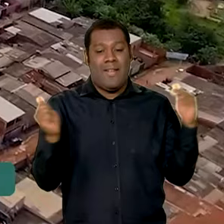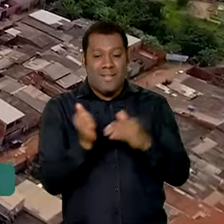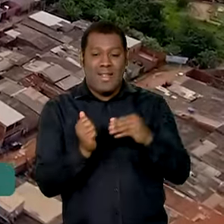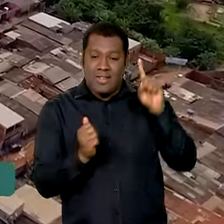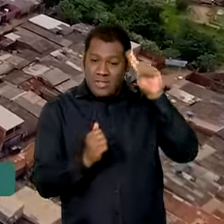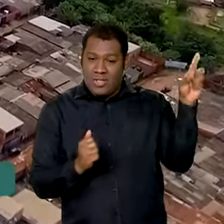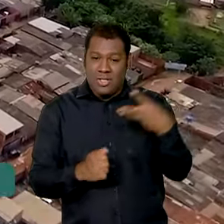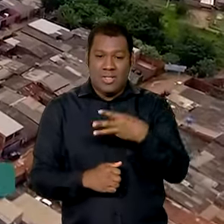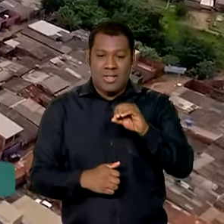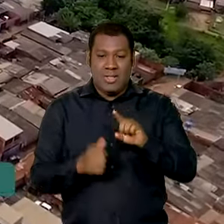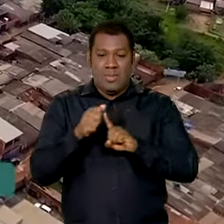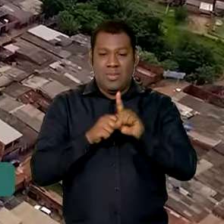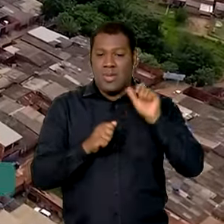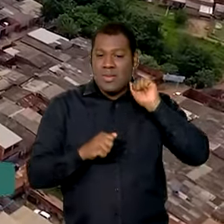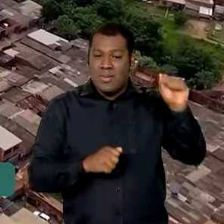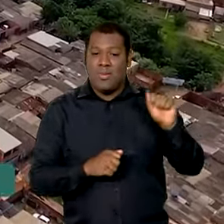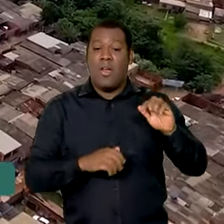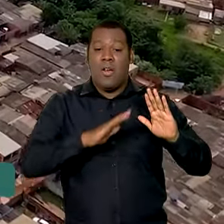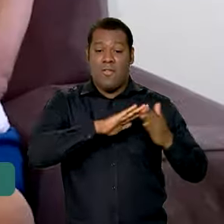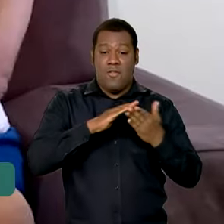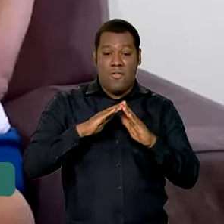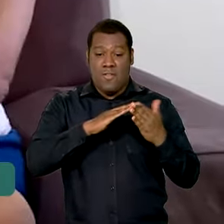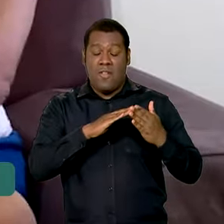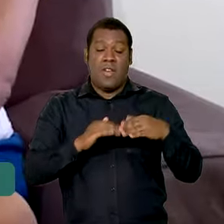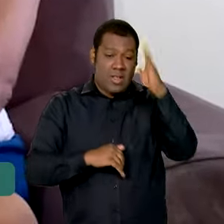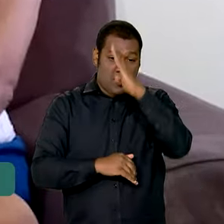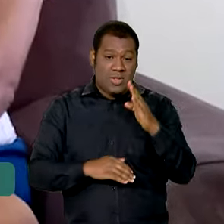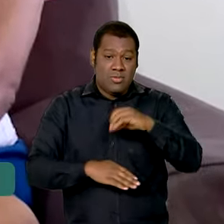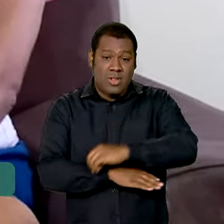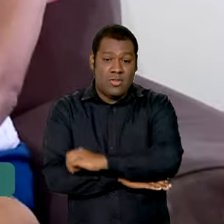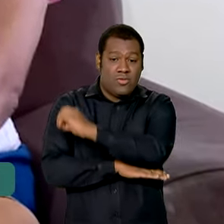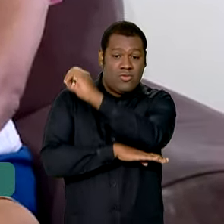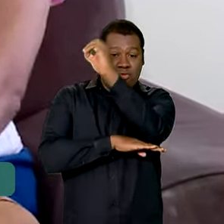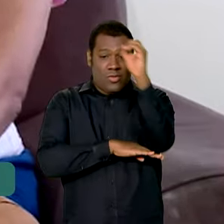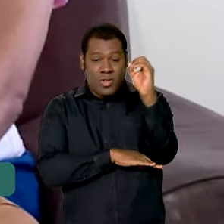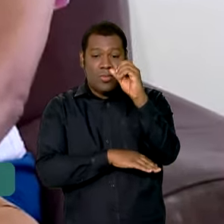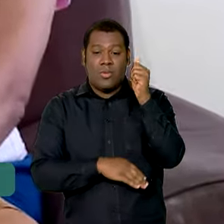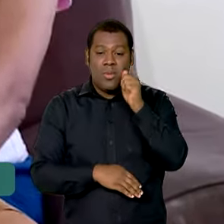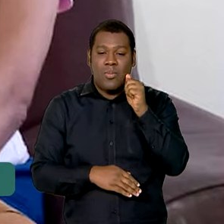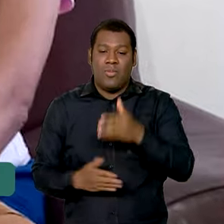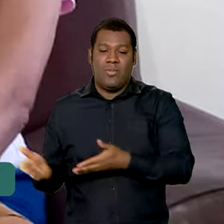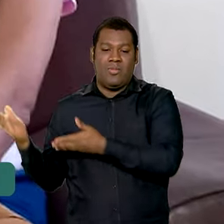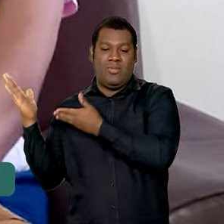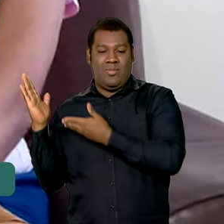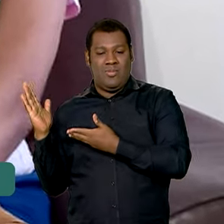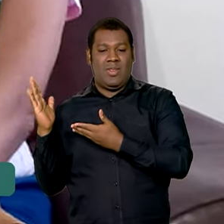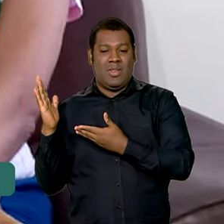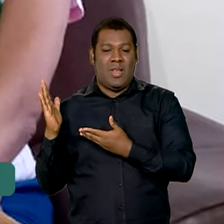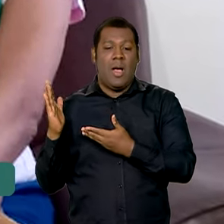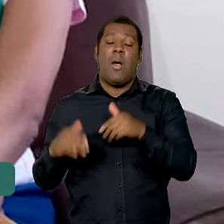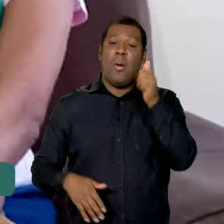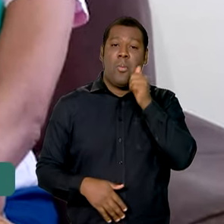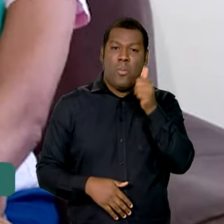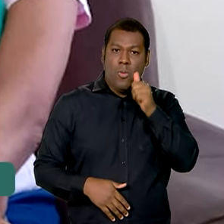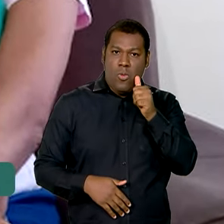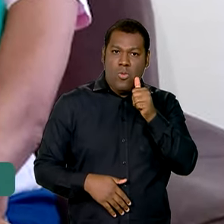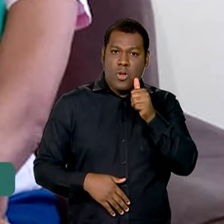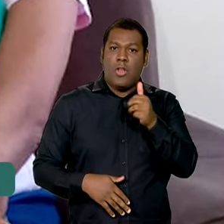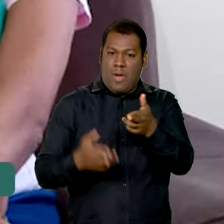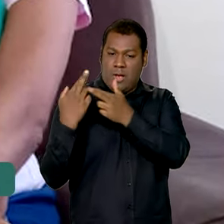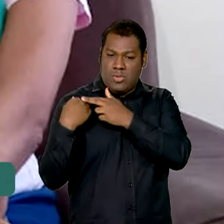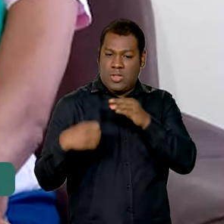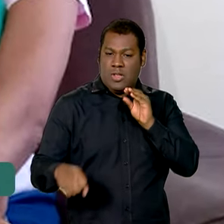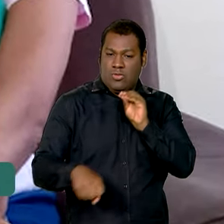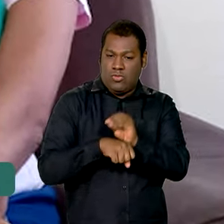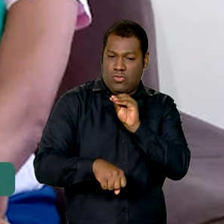No sol nascente, maior favela do Brasil, a Maria é uma das tantas mulheres chefes de família que luta